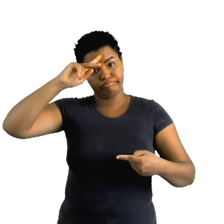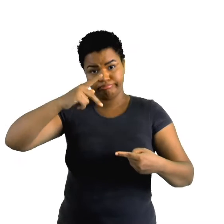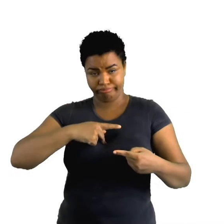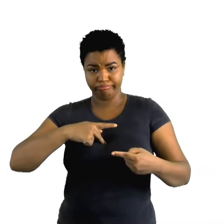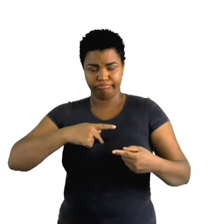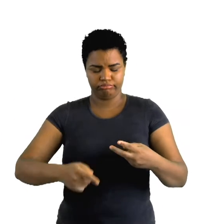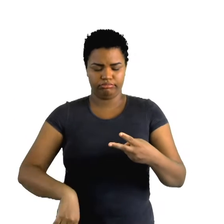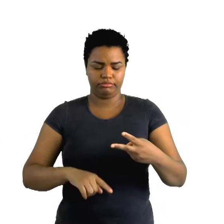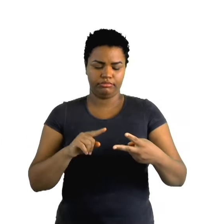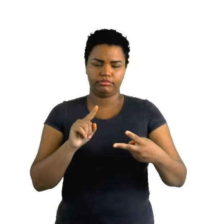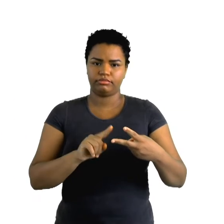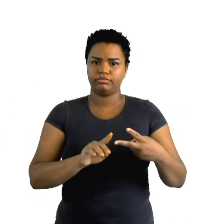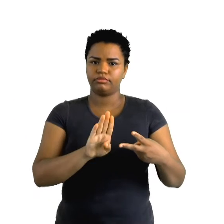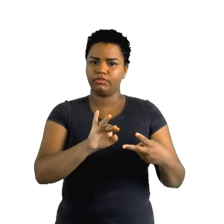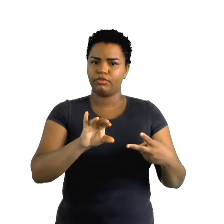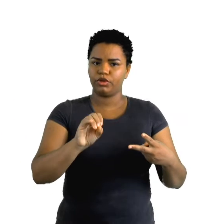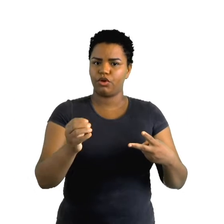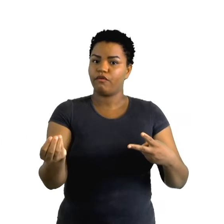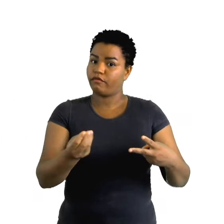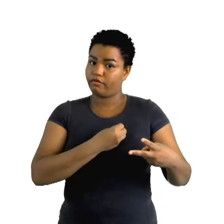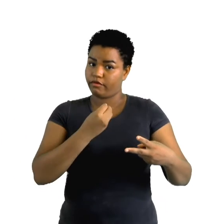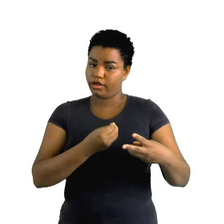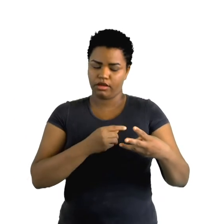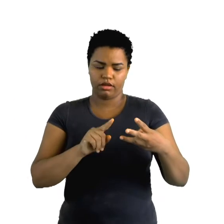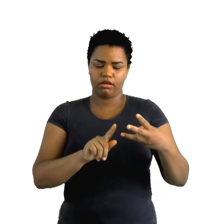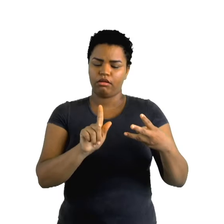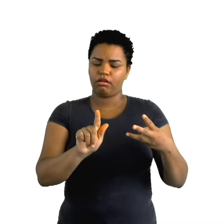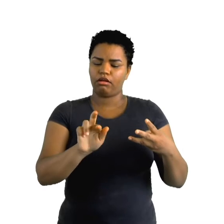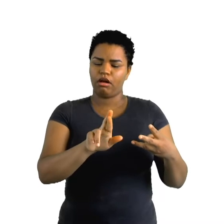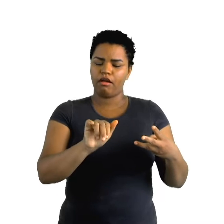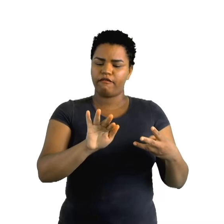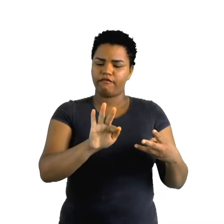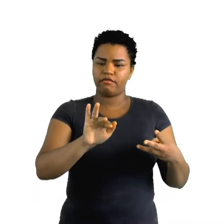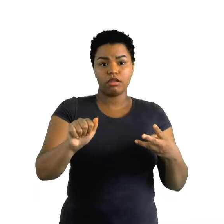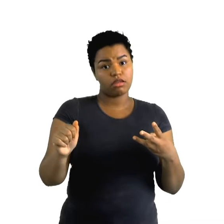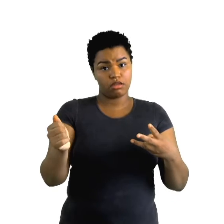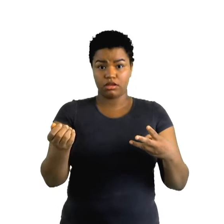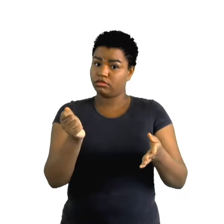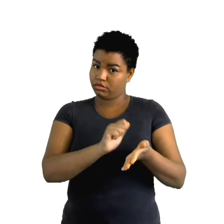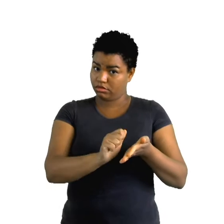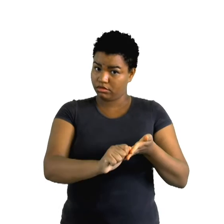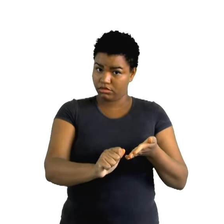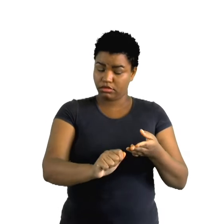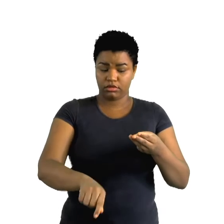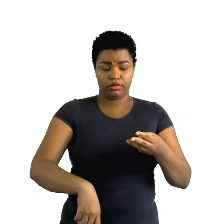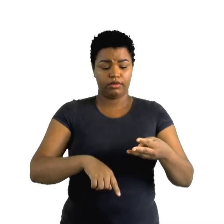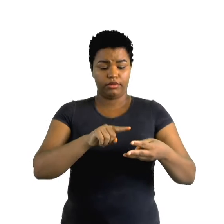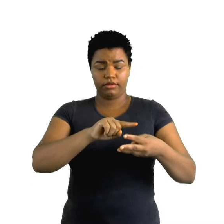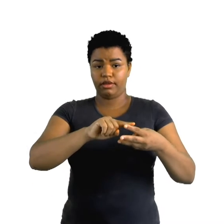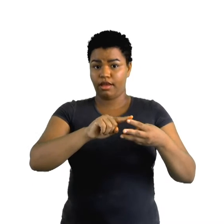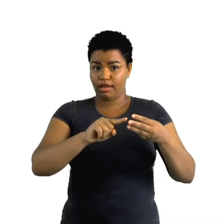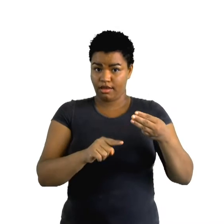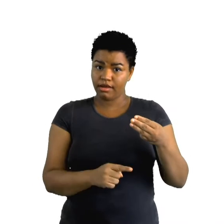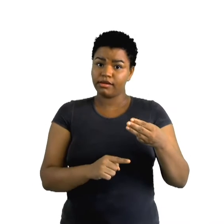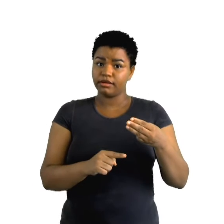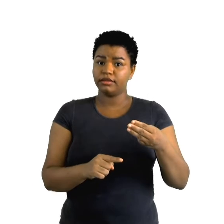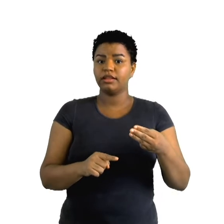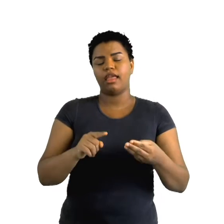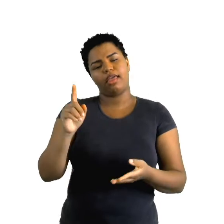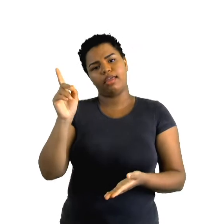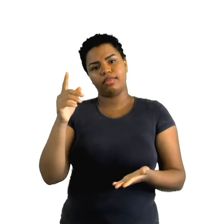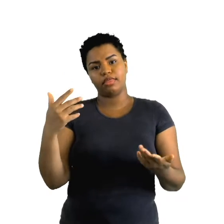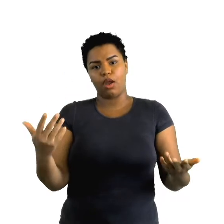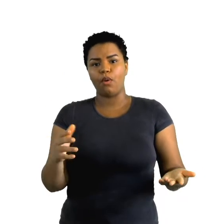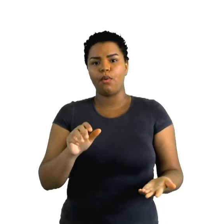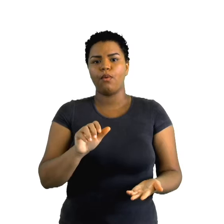Bio, vida e grafia escrita. Então, autobiografia é a escrita,